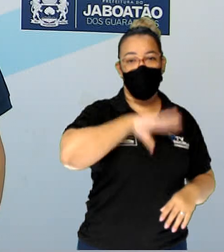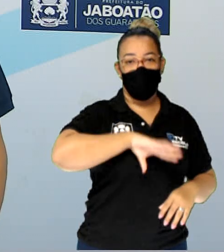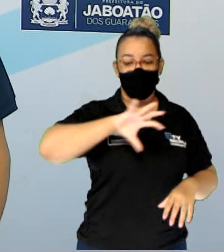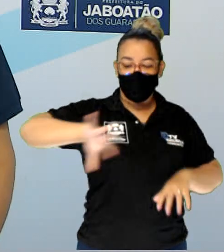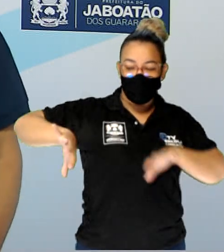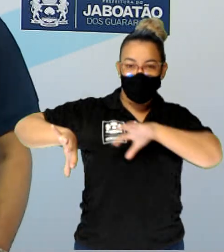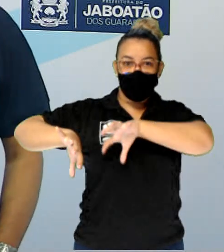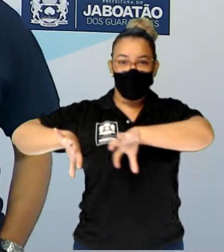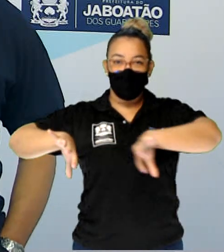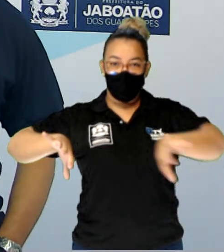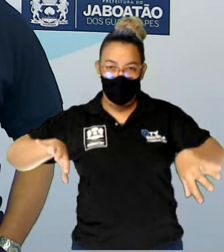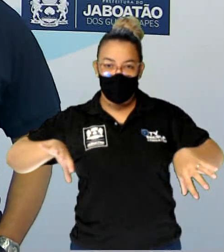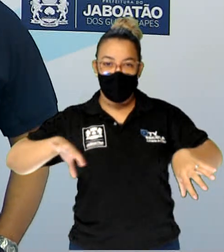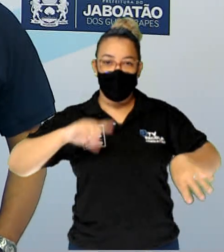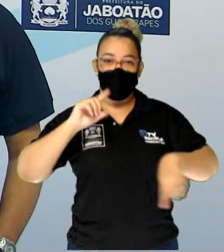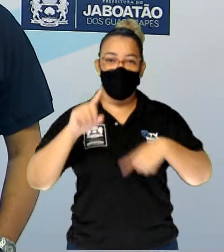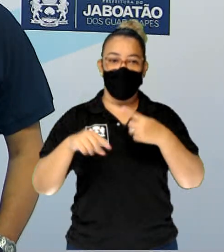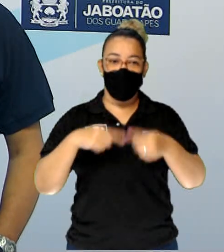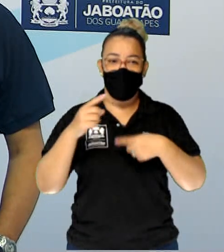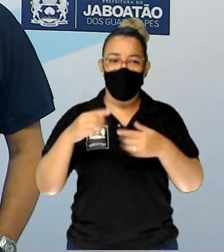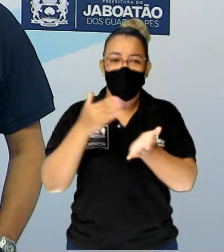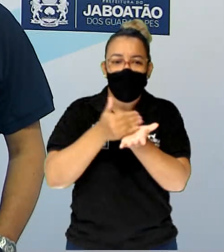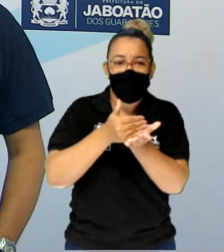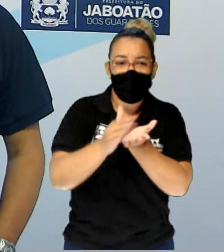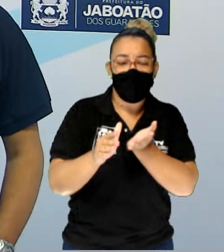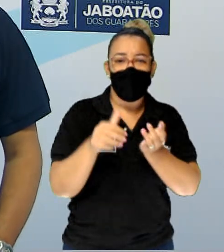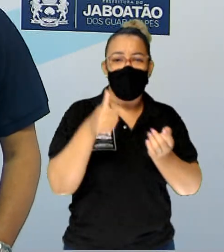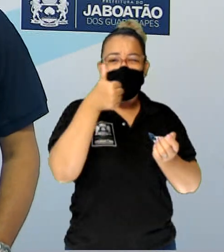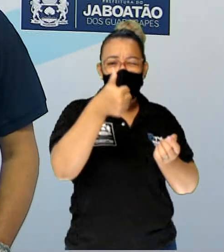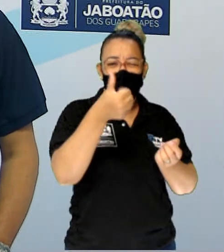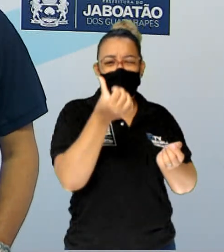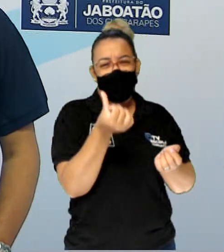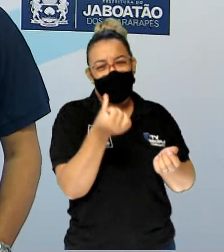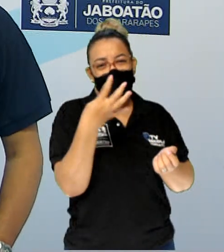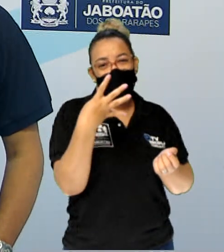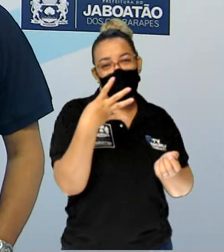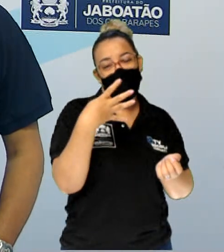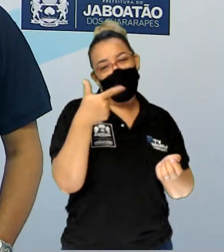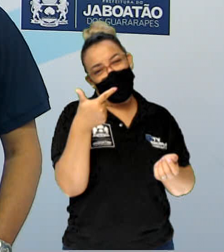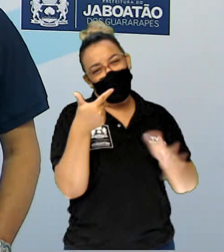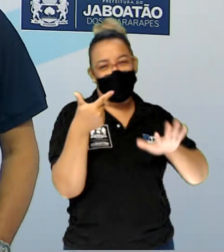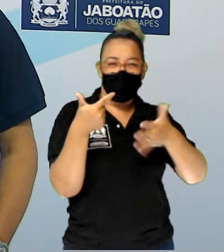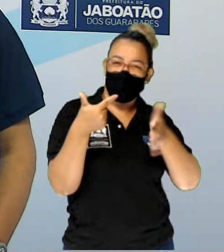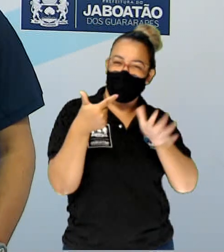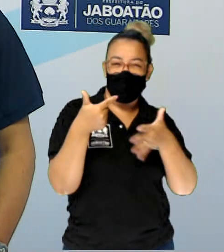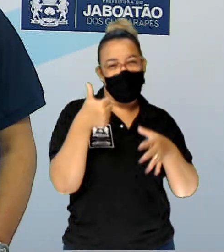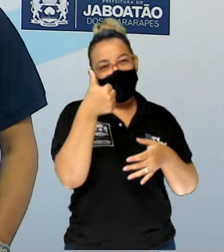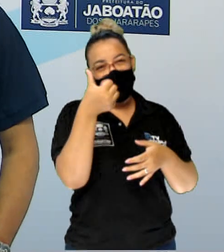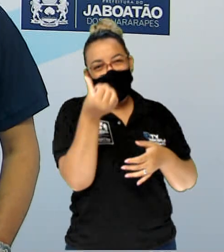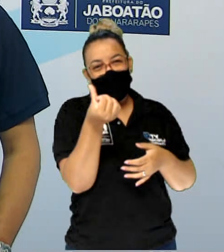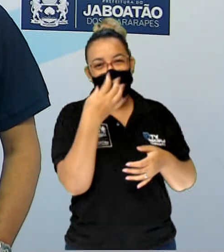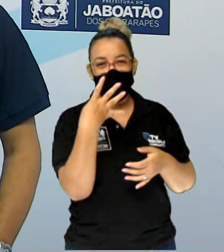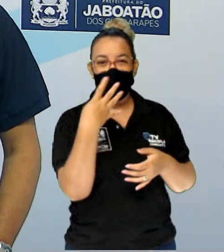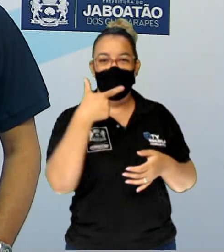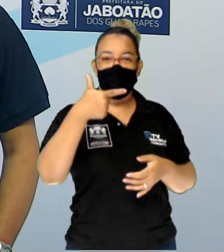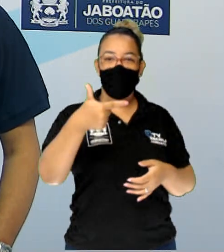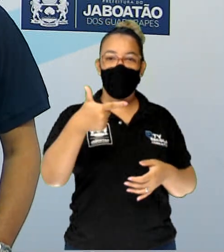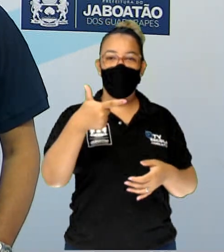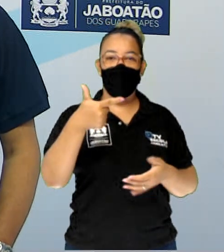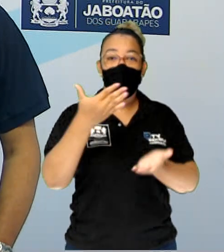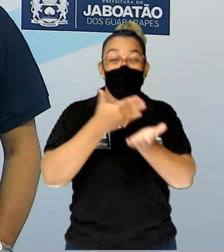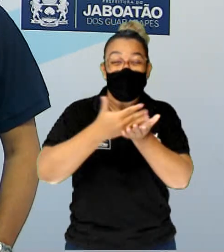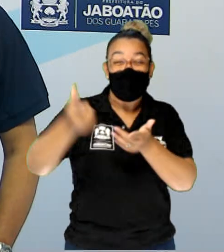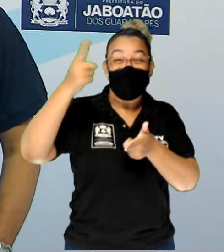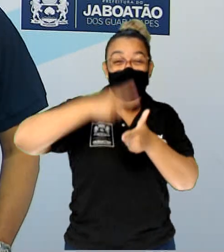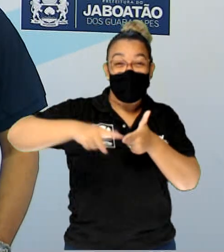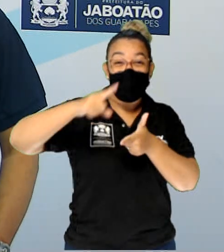do trono português, a partir de 1642, 1643, vai começar então os problemas, porque volta